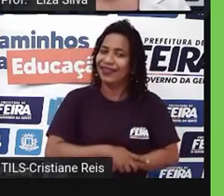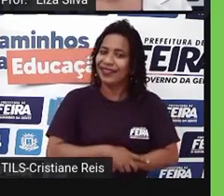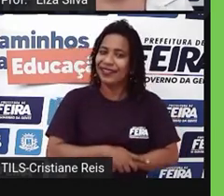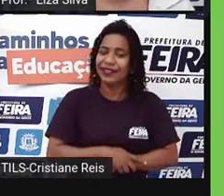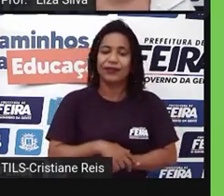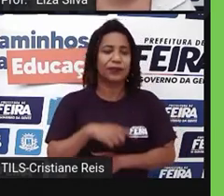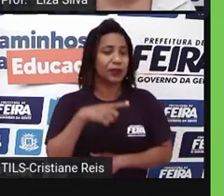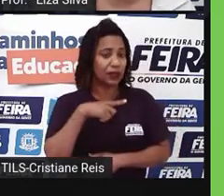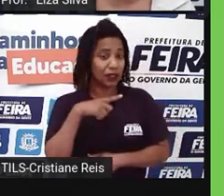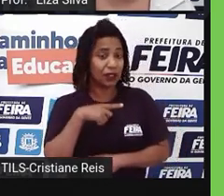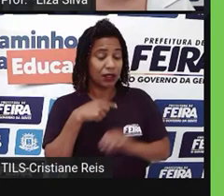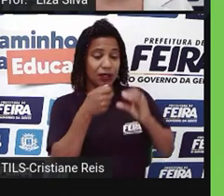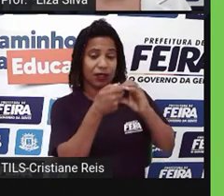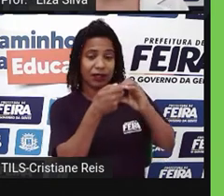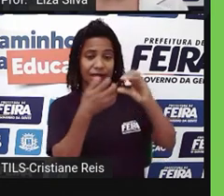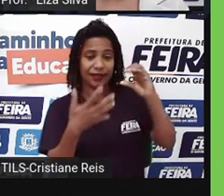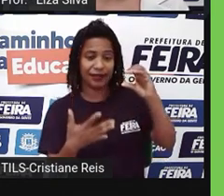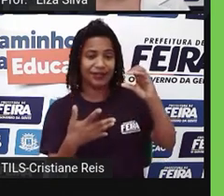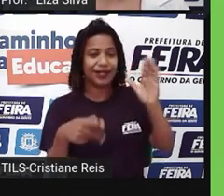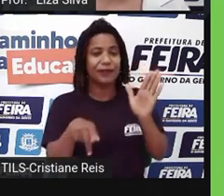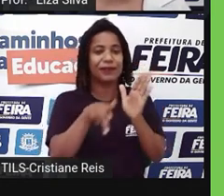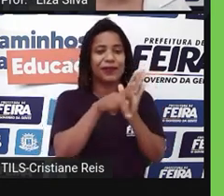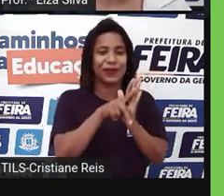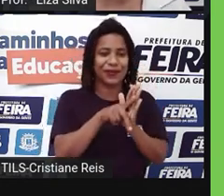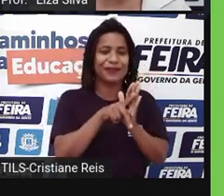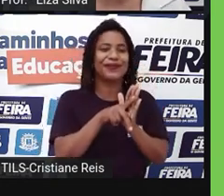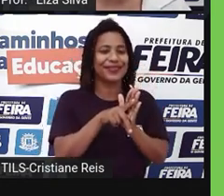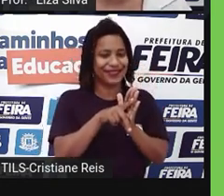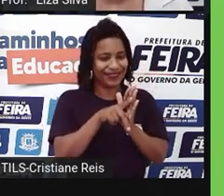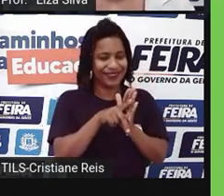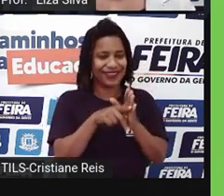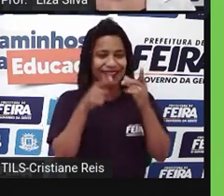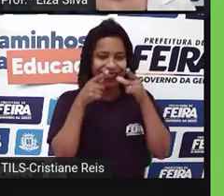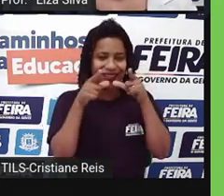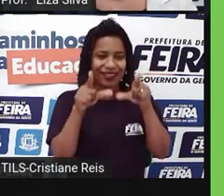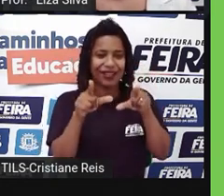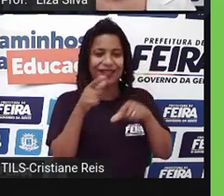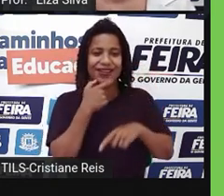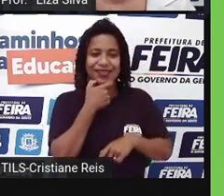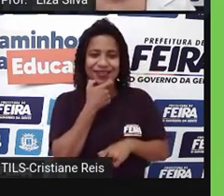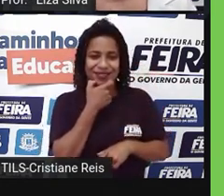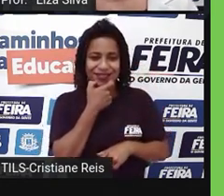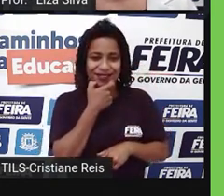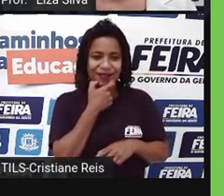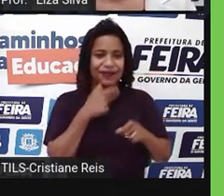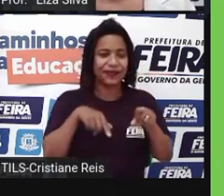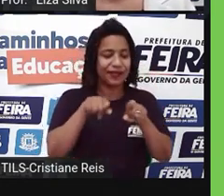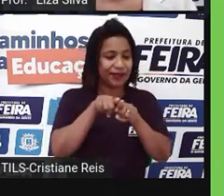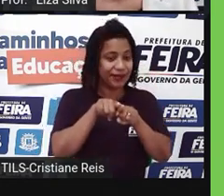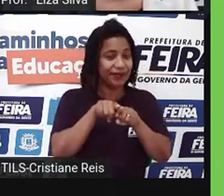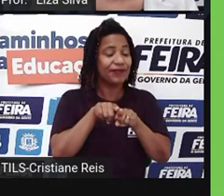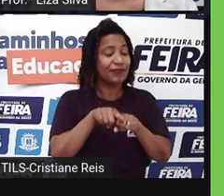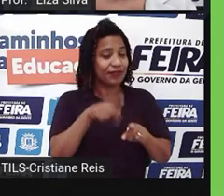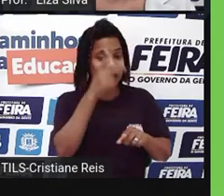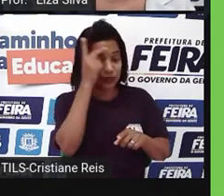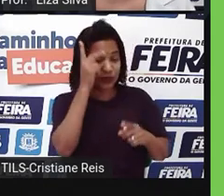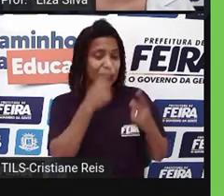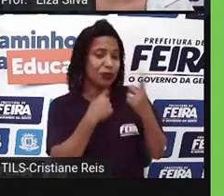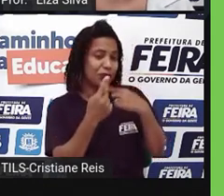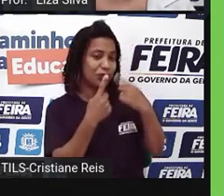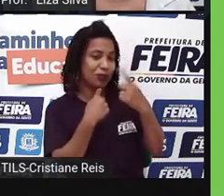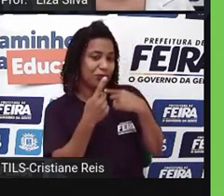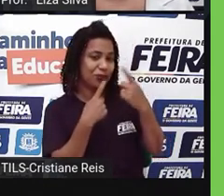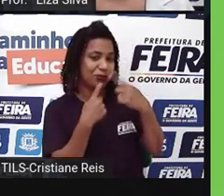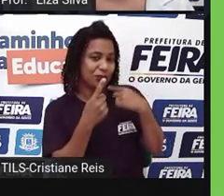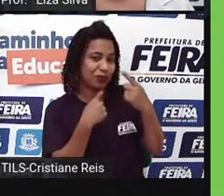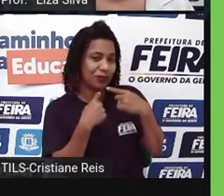que é muito natural, né? A gente utilizar no momento da entrevista, o entrevistado ou a entrevistada, eles podem hesitar